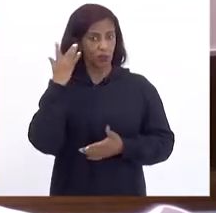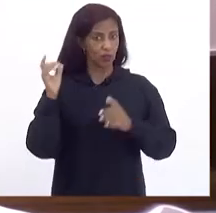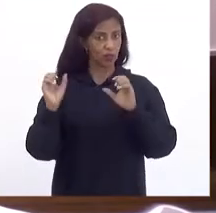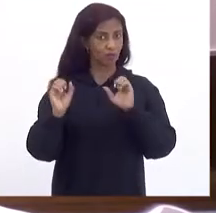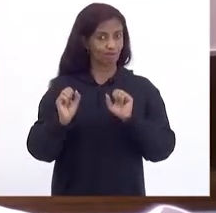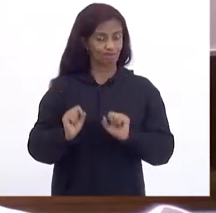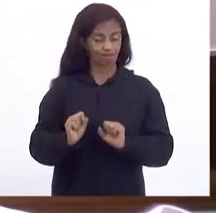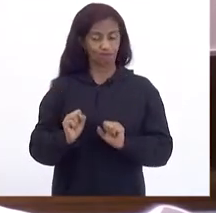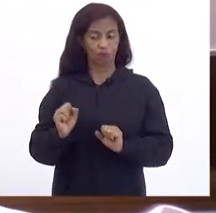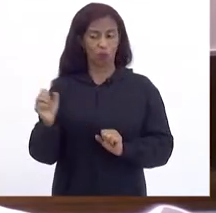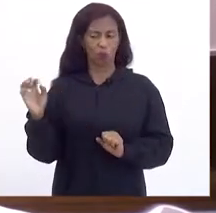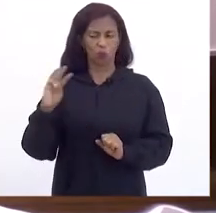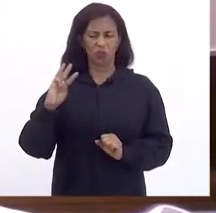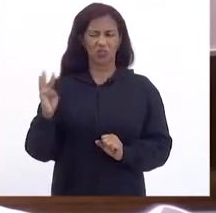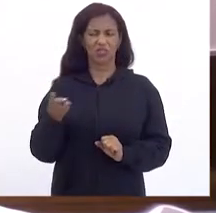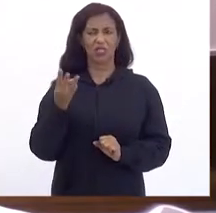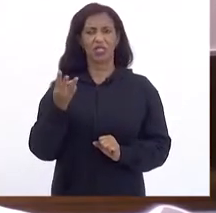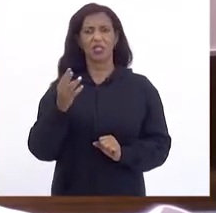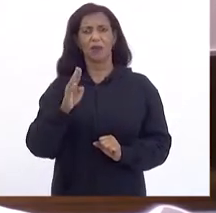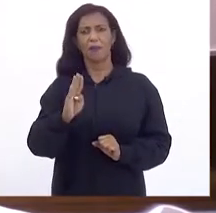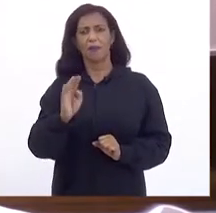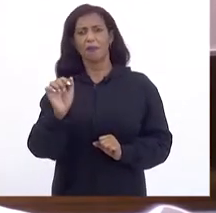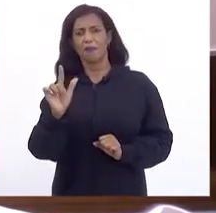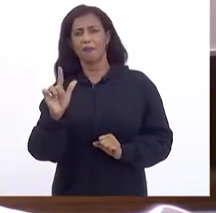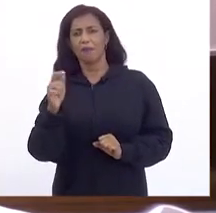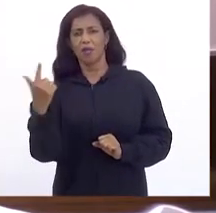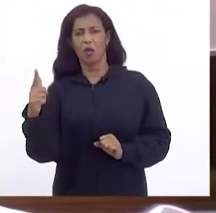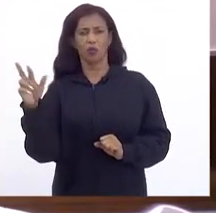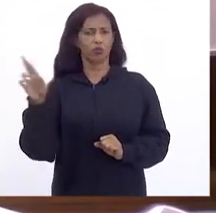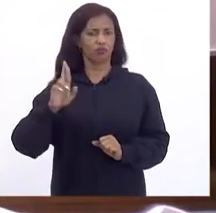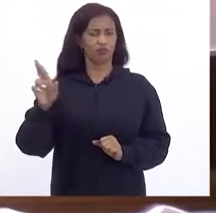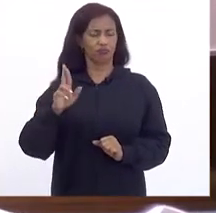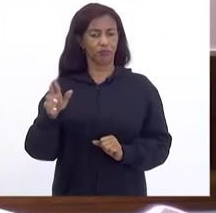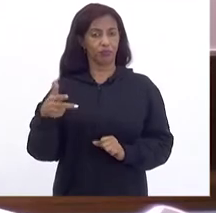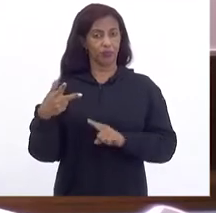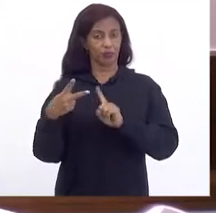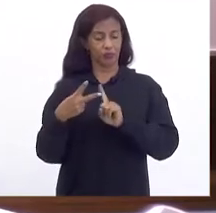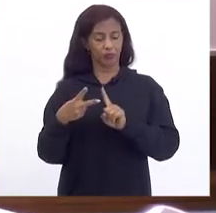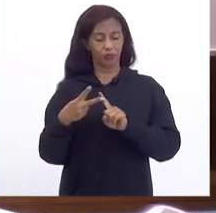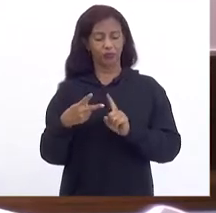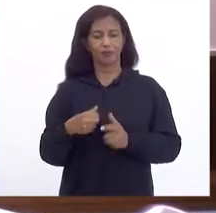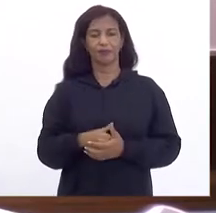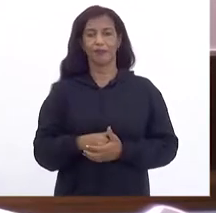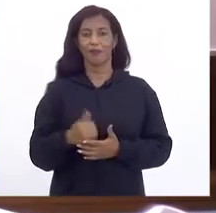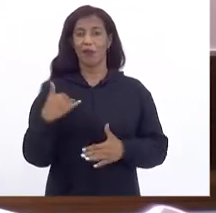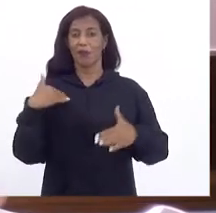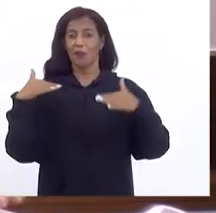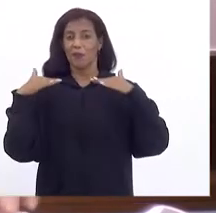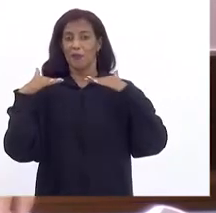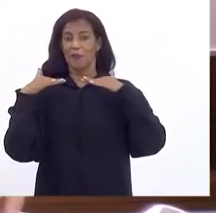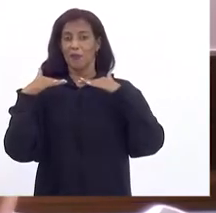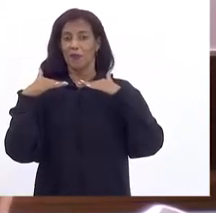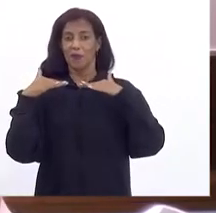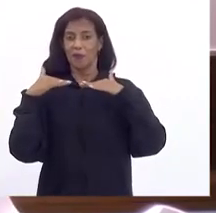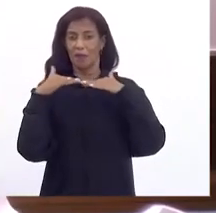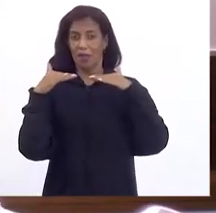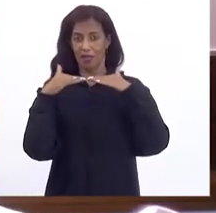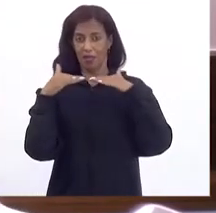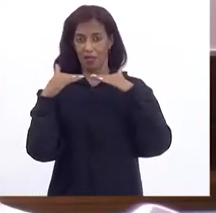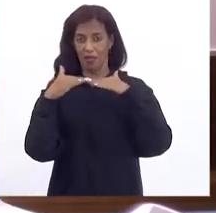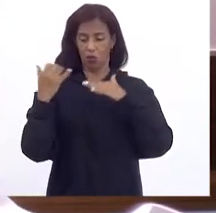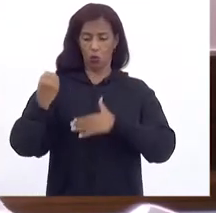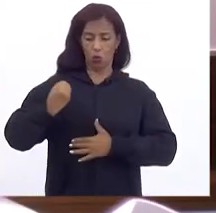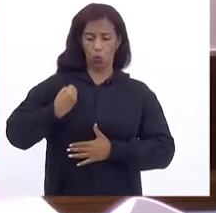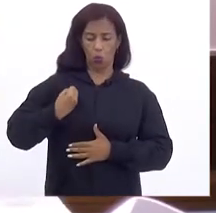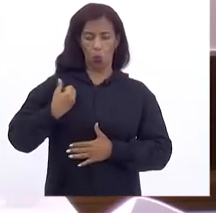ser Algo como 3 bilhões De reais Então Essa é a segunda Questão Numérica Concreta Que eu